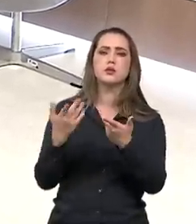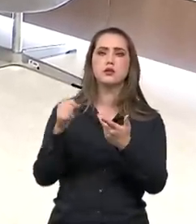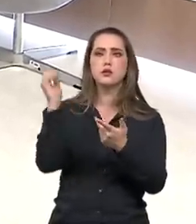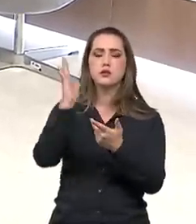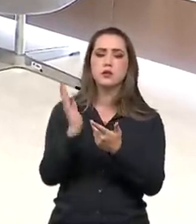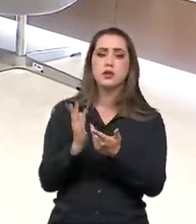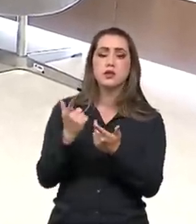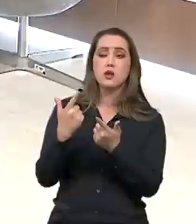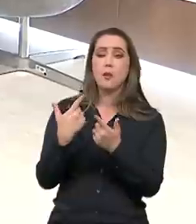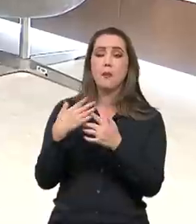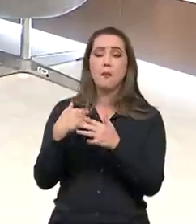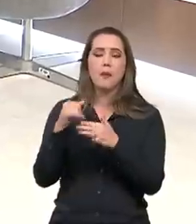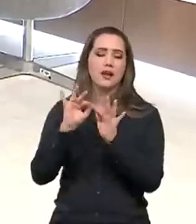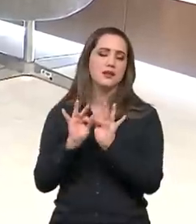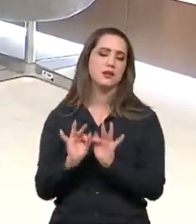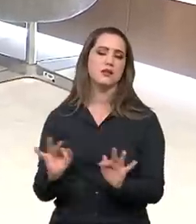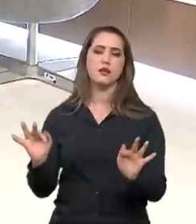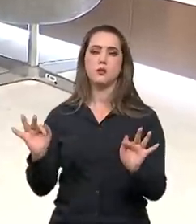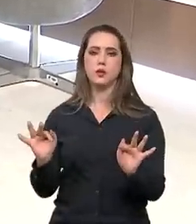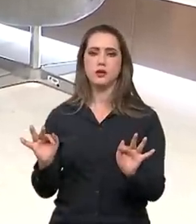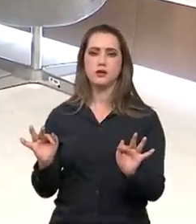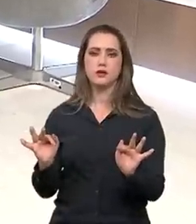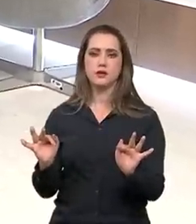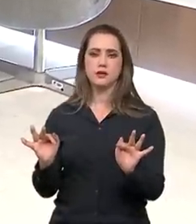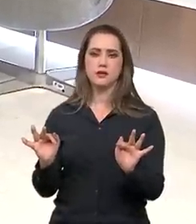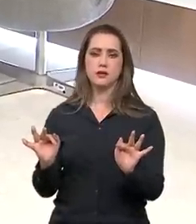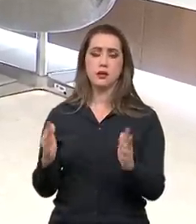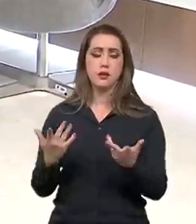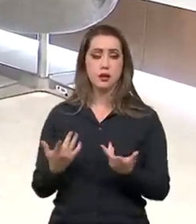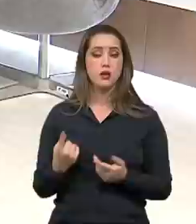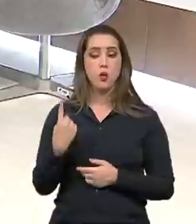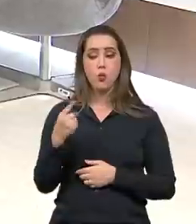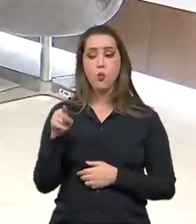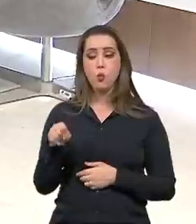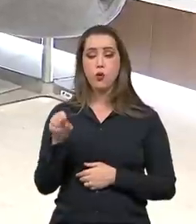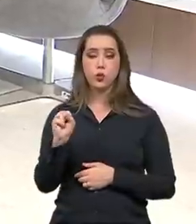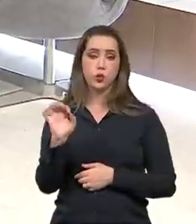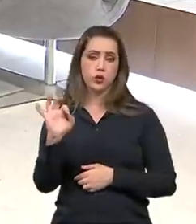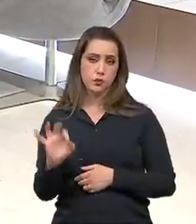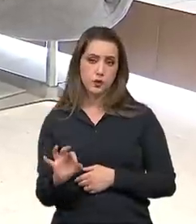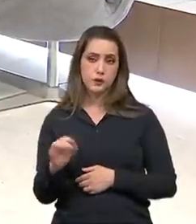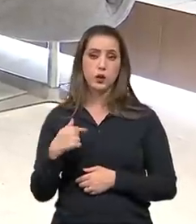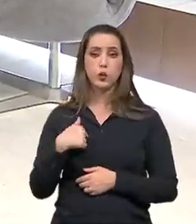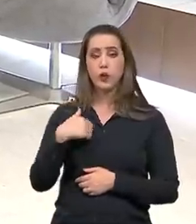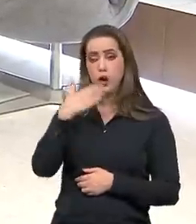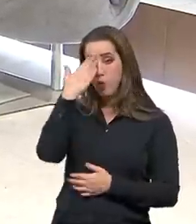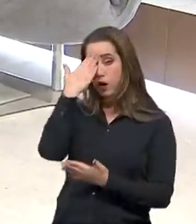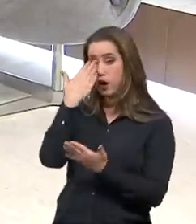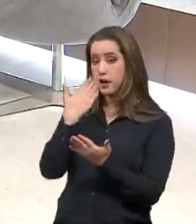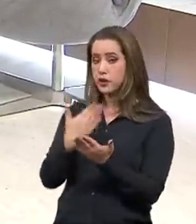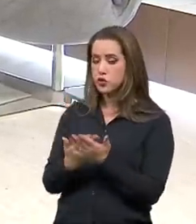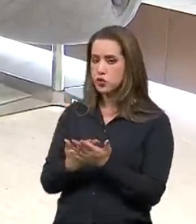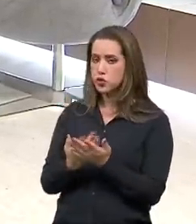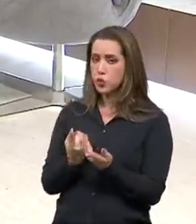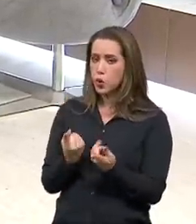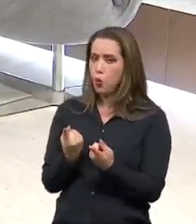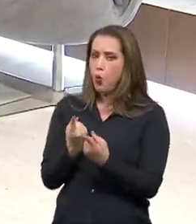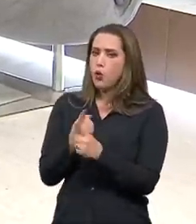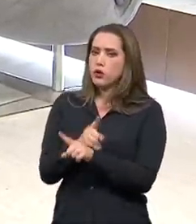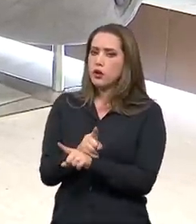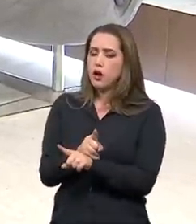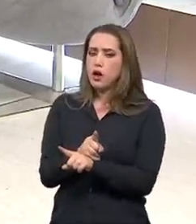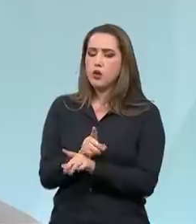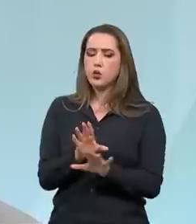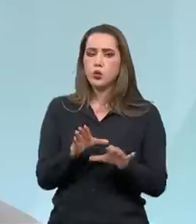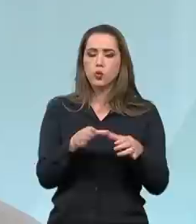menos custoso para o consumidor. Então, na verdade, esse 1,8%, eu acredito, contrariando até o